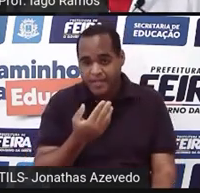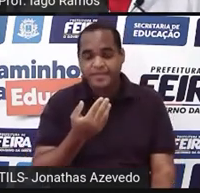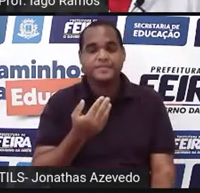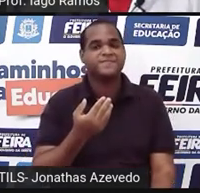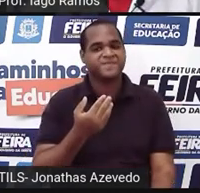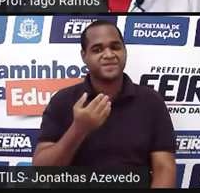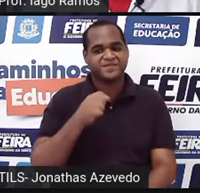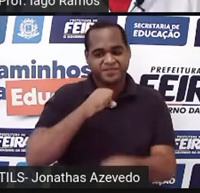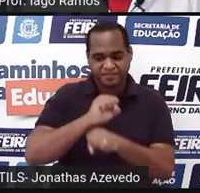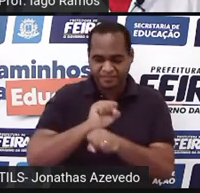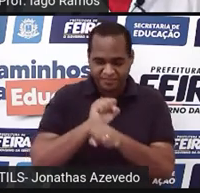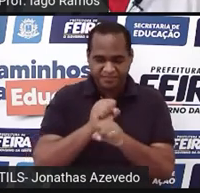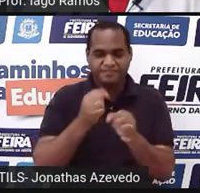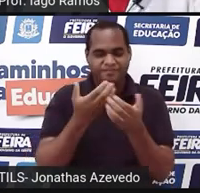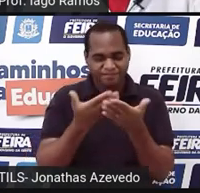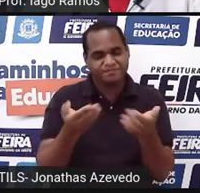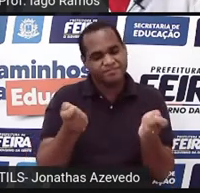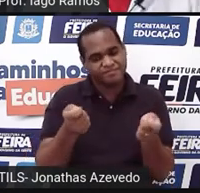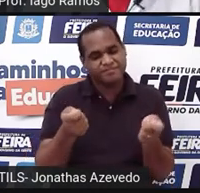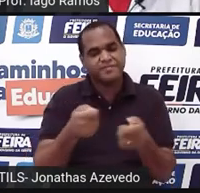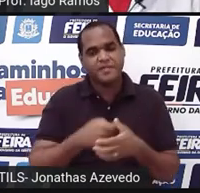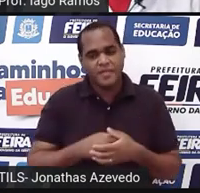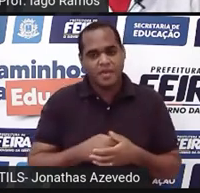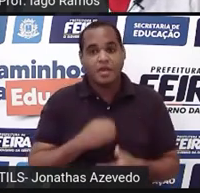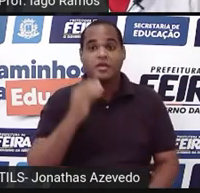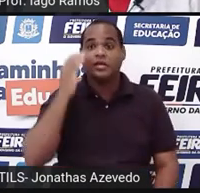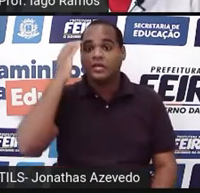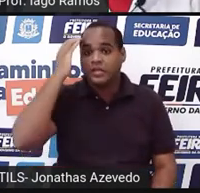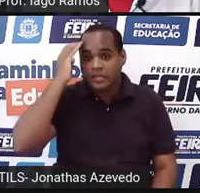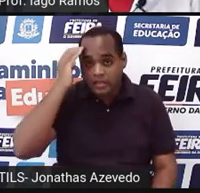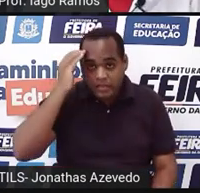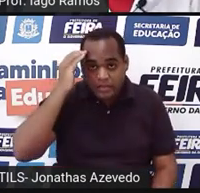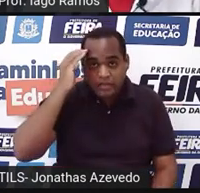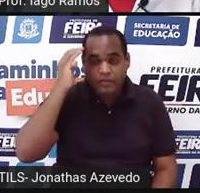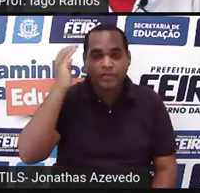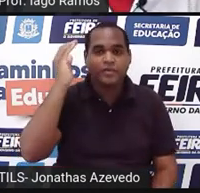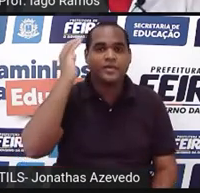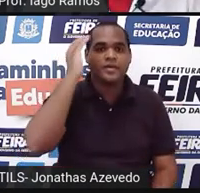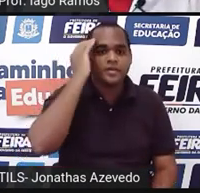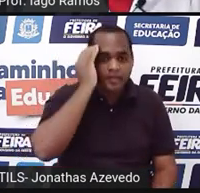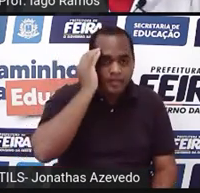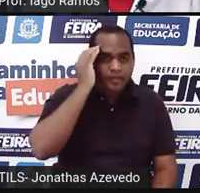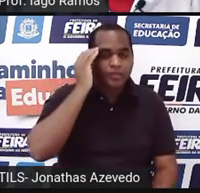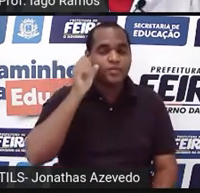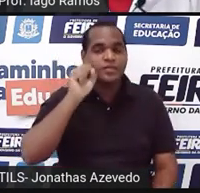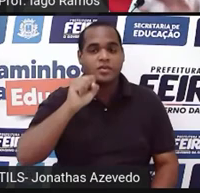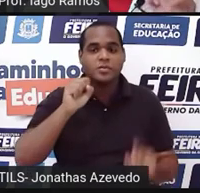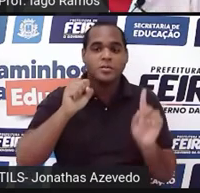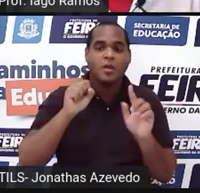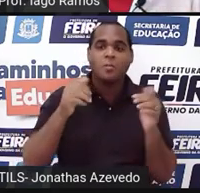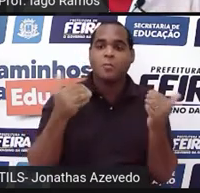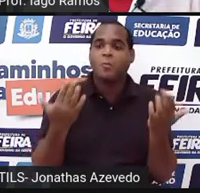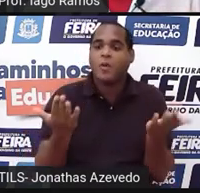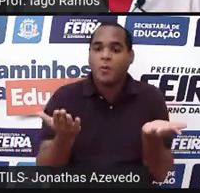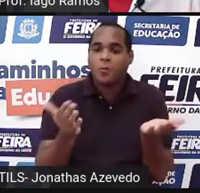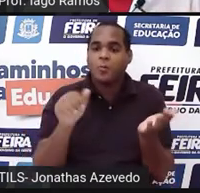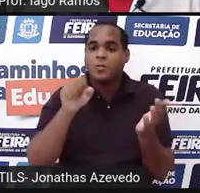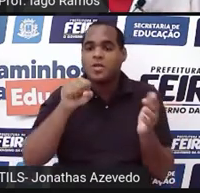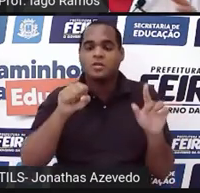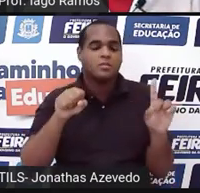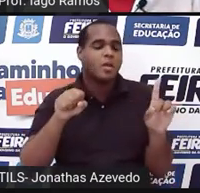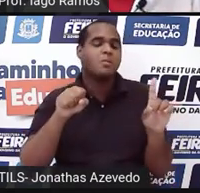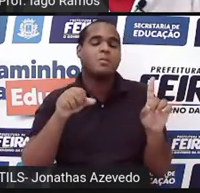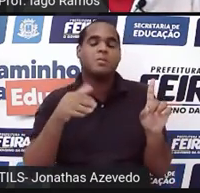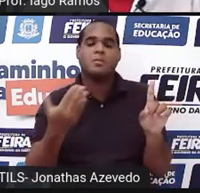espero que sim. Tá bom? Entendido? Será que você entendeu de fato? Sim ou não? Responde para você mesmo.